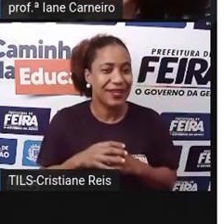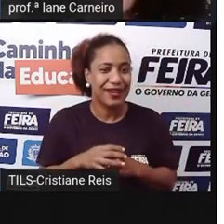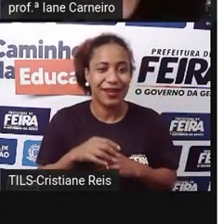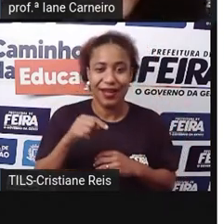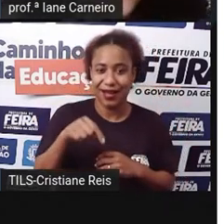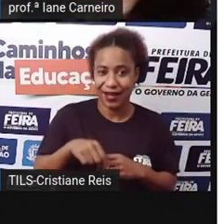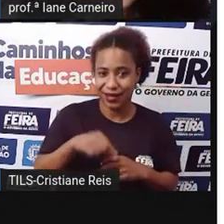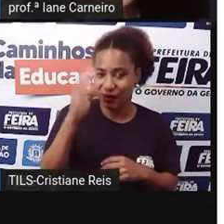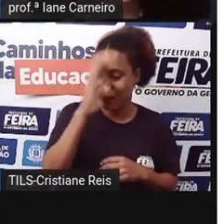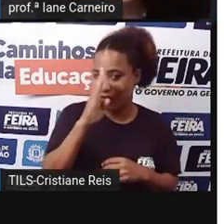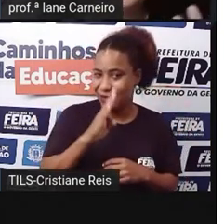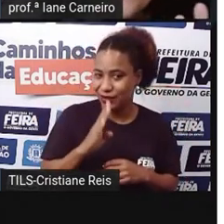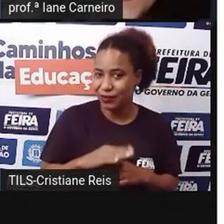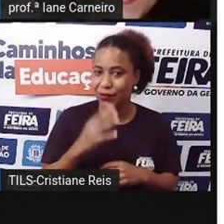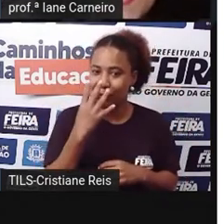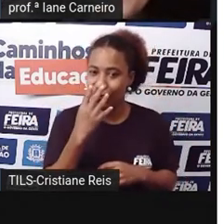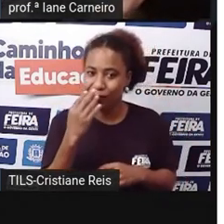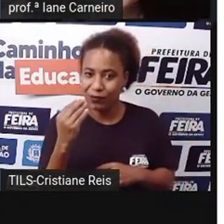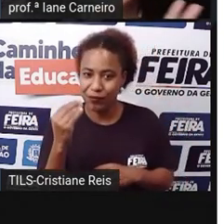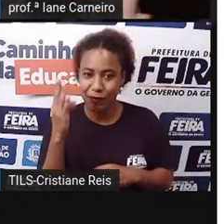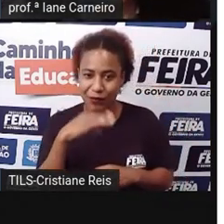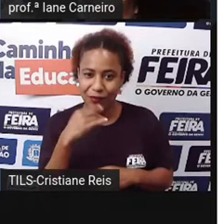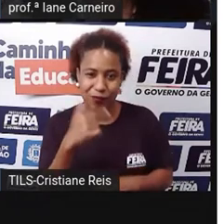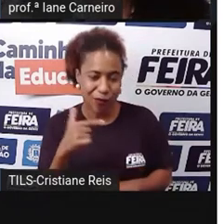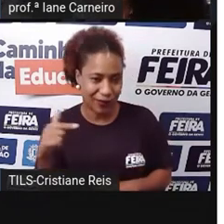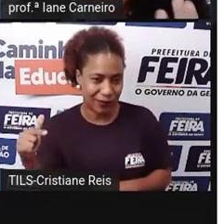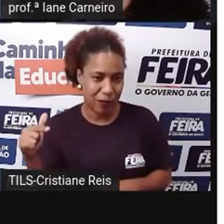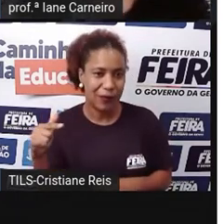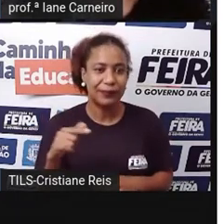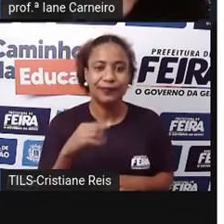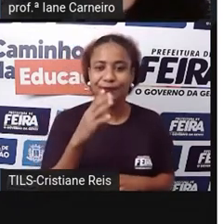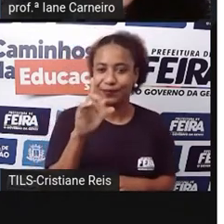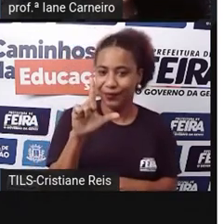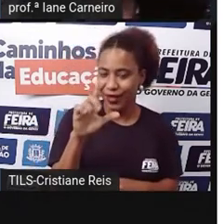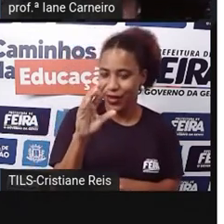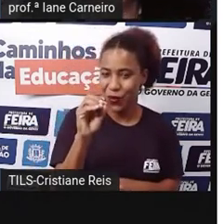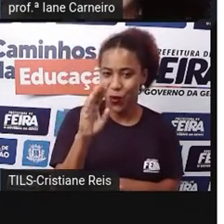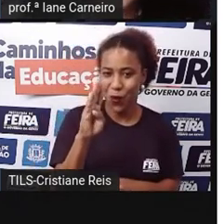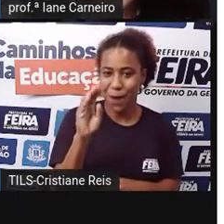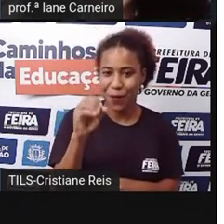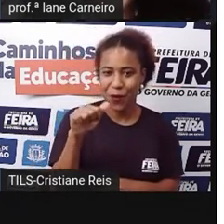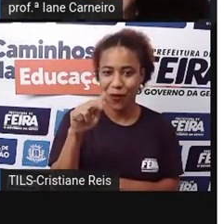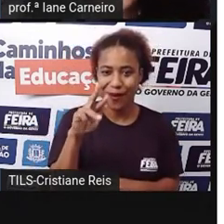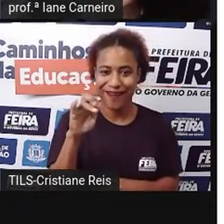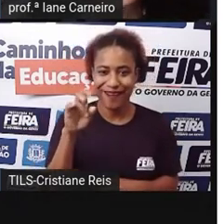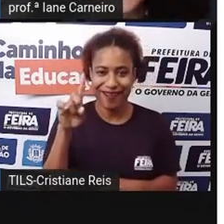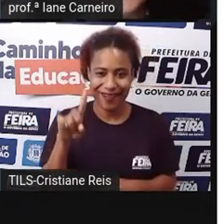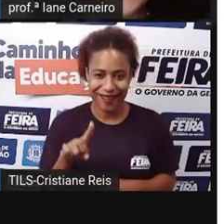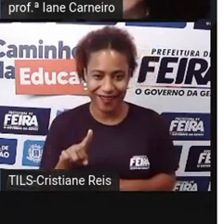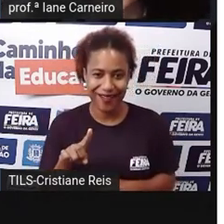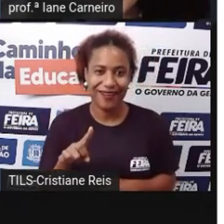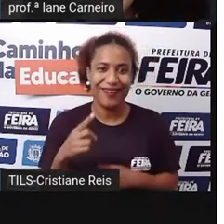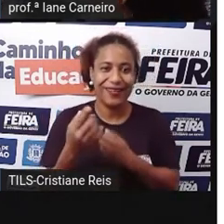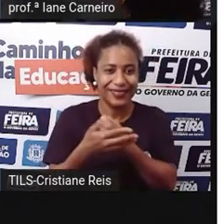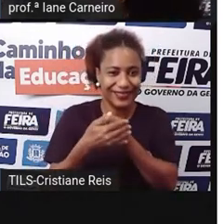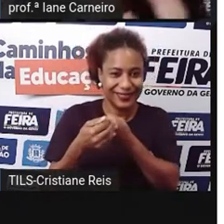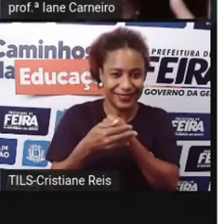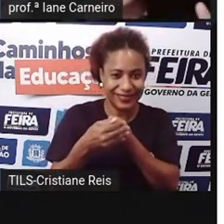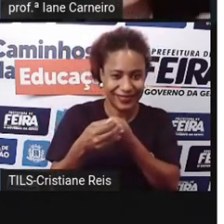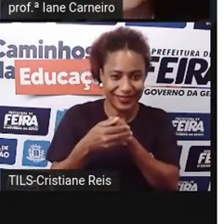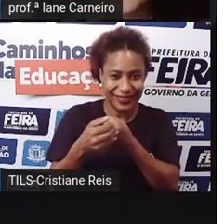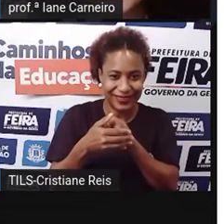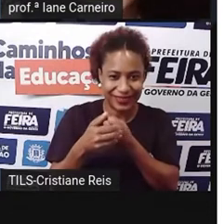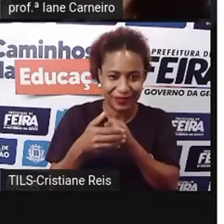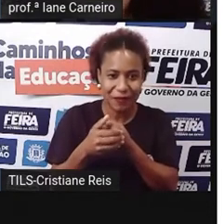existe lobo mau. Tem lobo guará, tratado com muito carinho no famoso do Colégio do Carassá